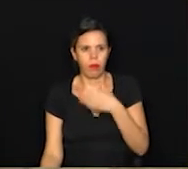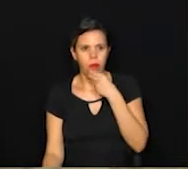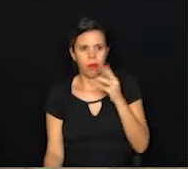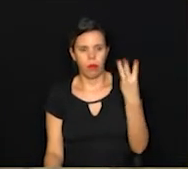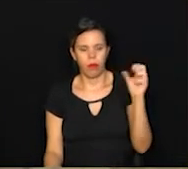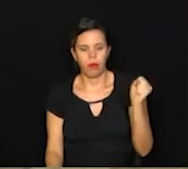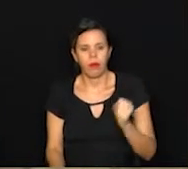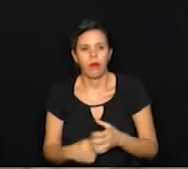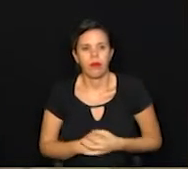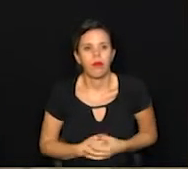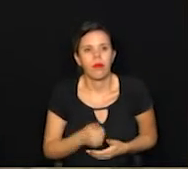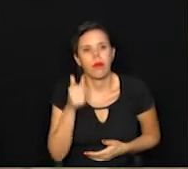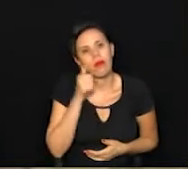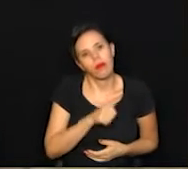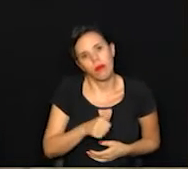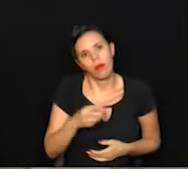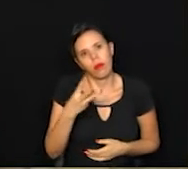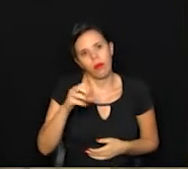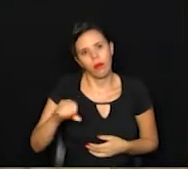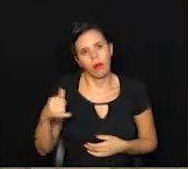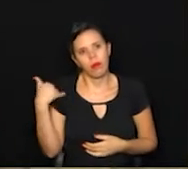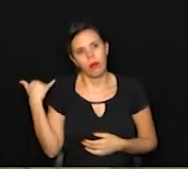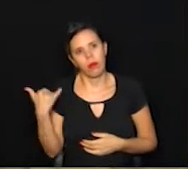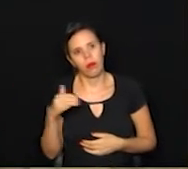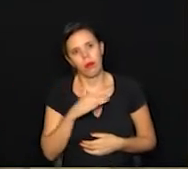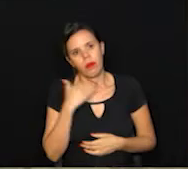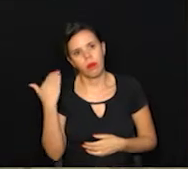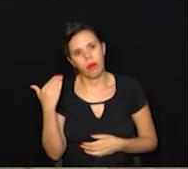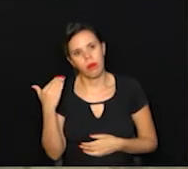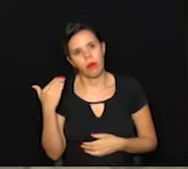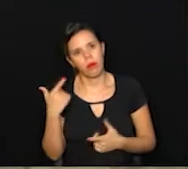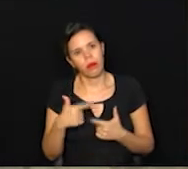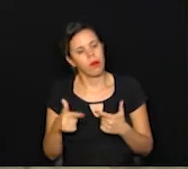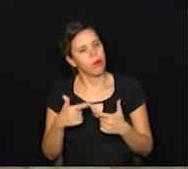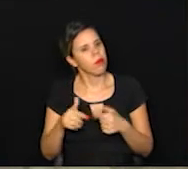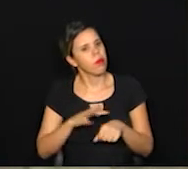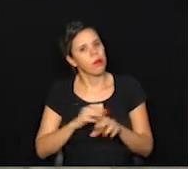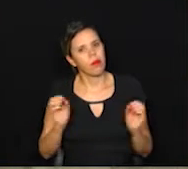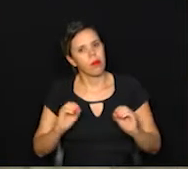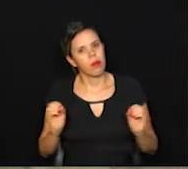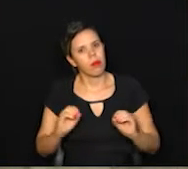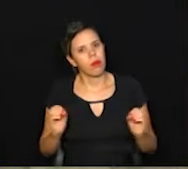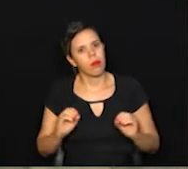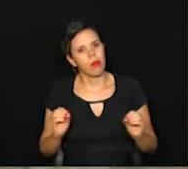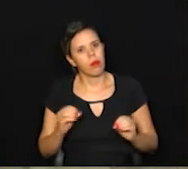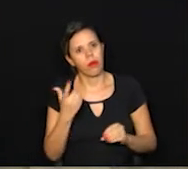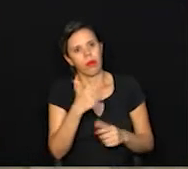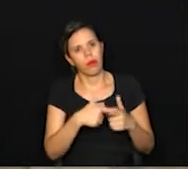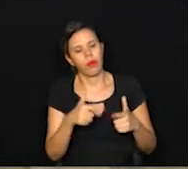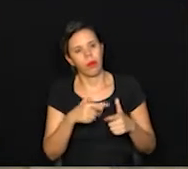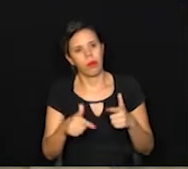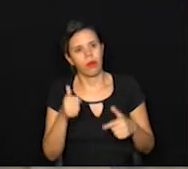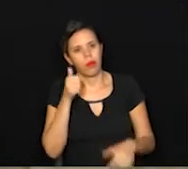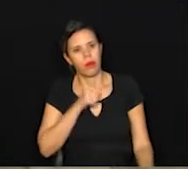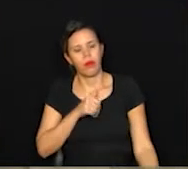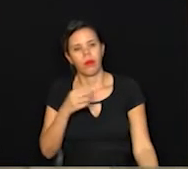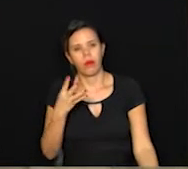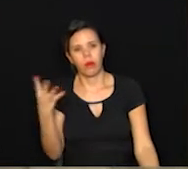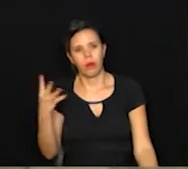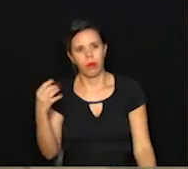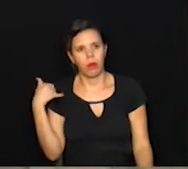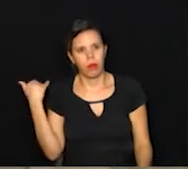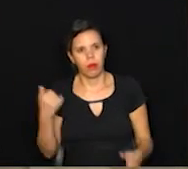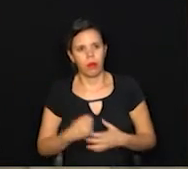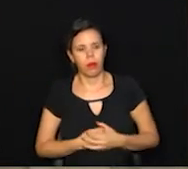38 e uma mulher de 39 anos morreu sem comorbidades. Outro caso de uma mulher de 44